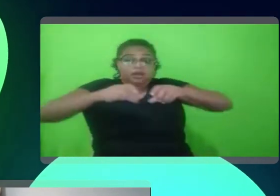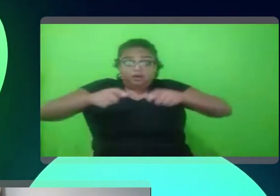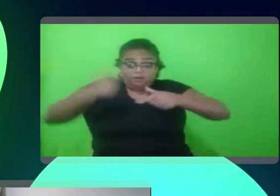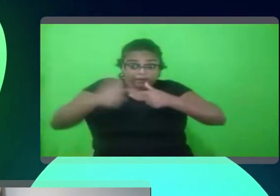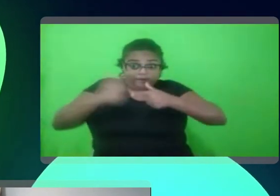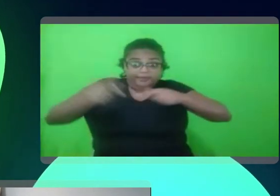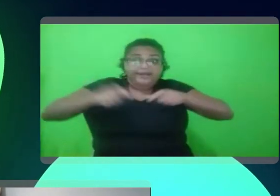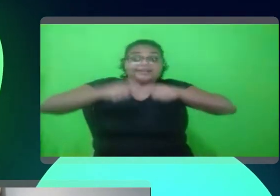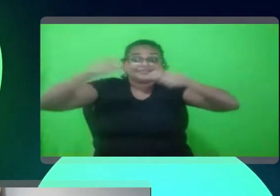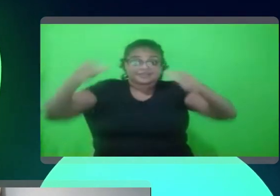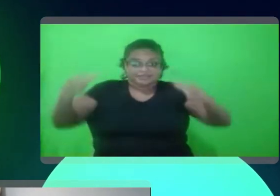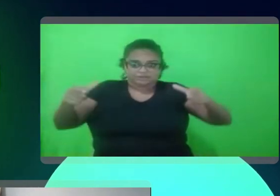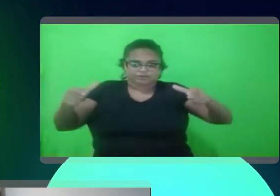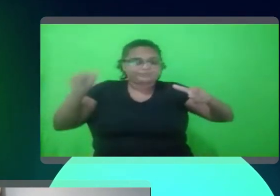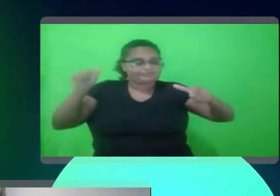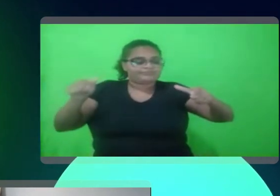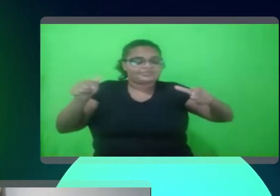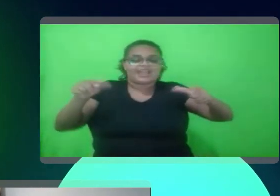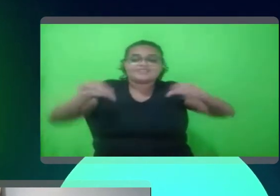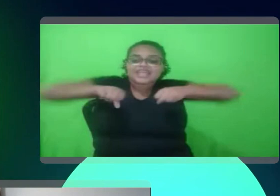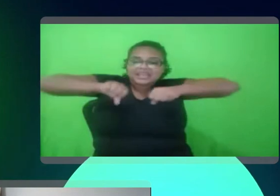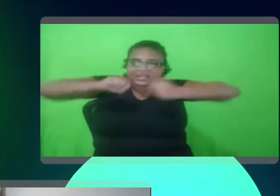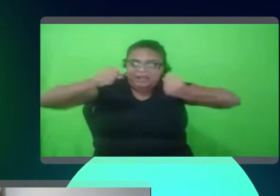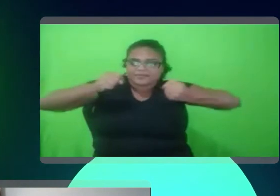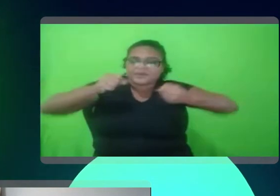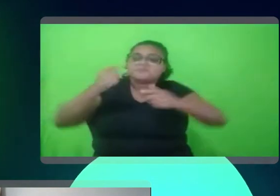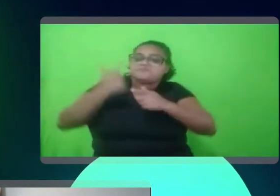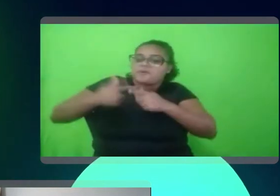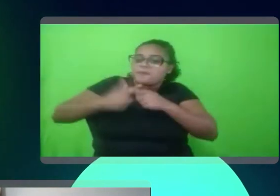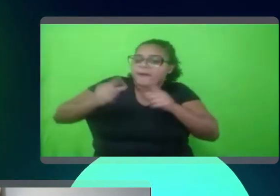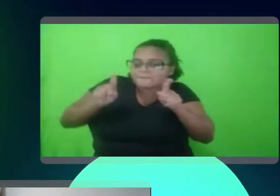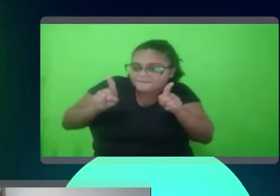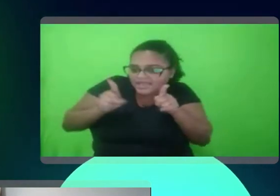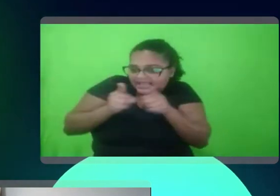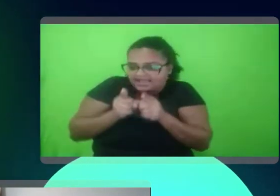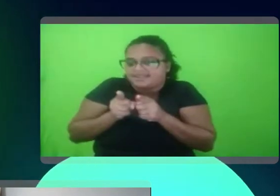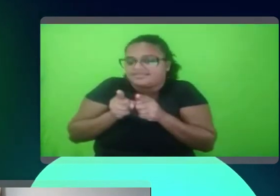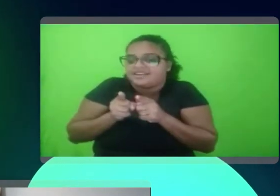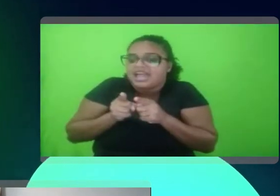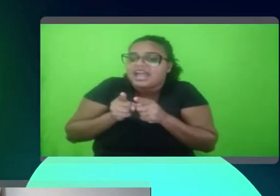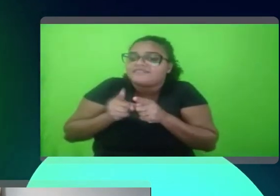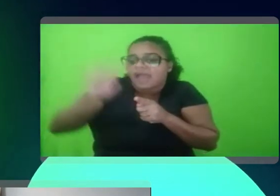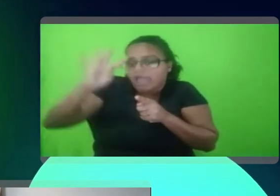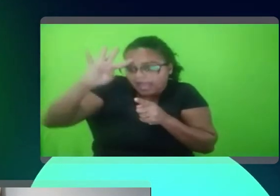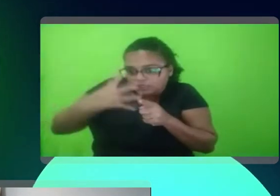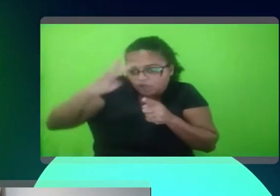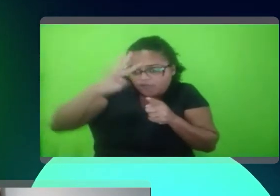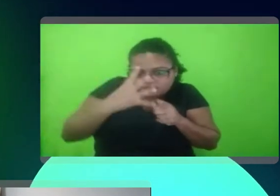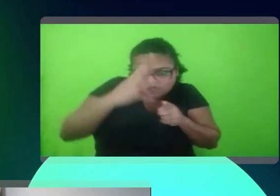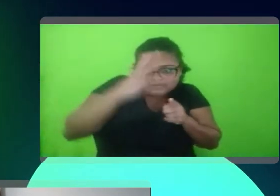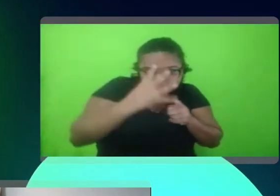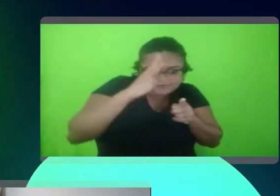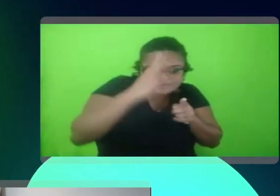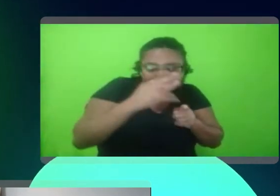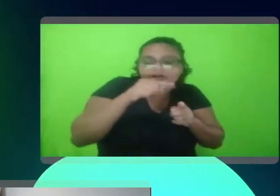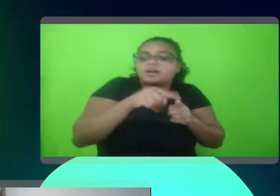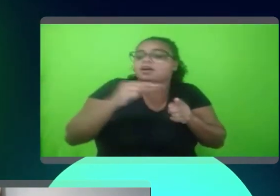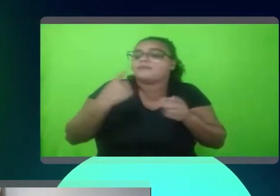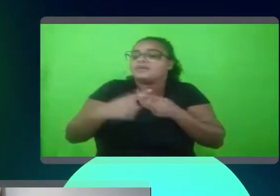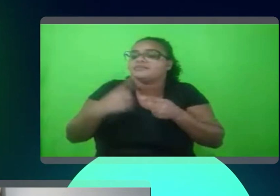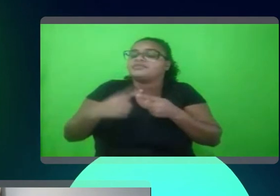você está fazendo errado, você vai resolver o problema, mas vai ser difícil para você fazer com que esse código tenha,